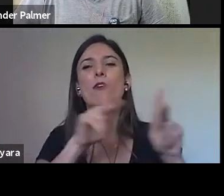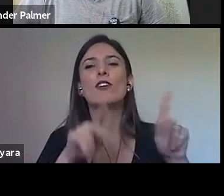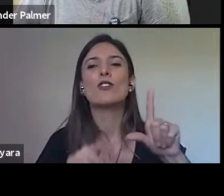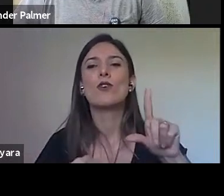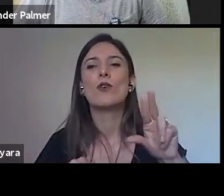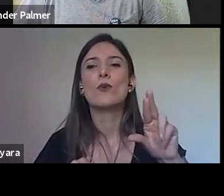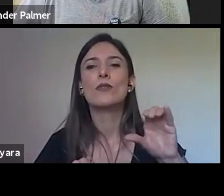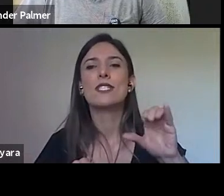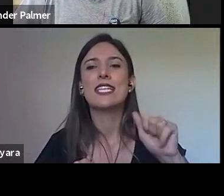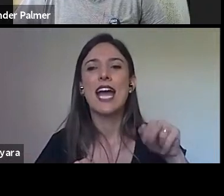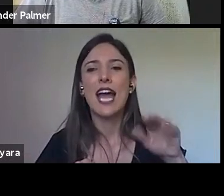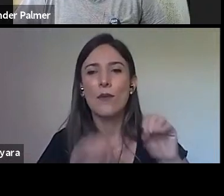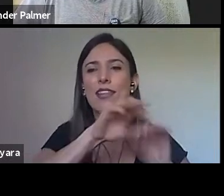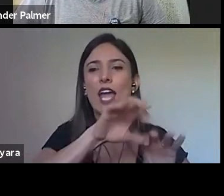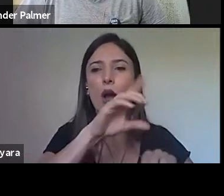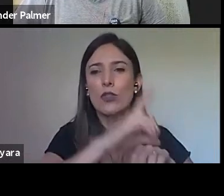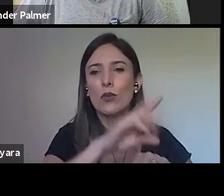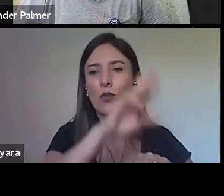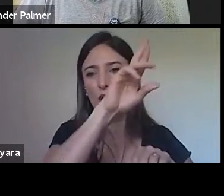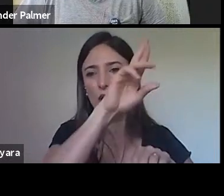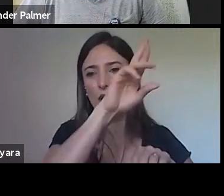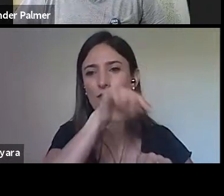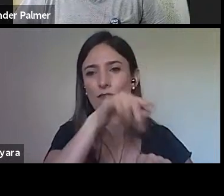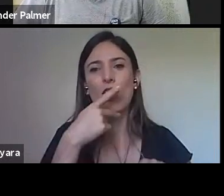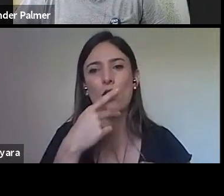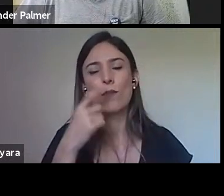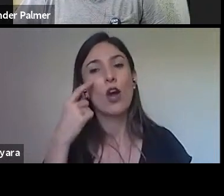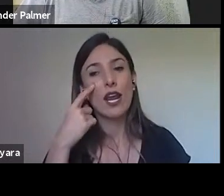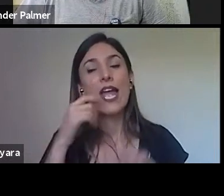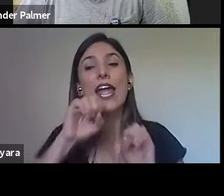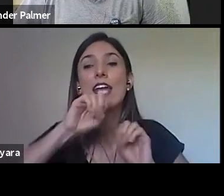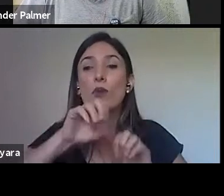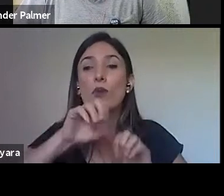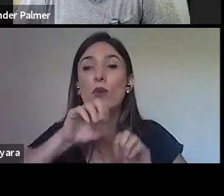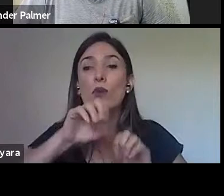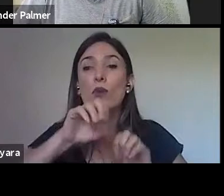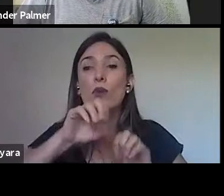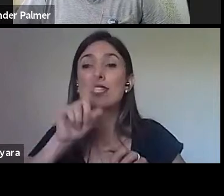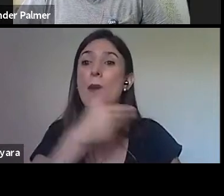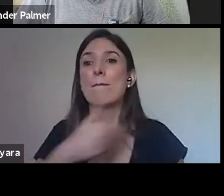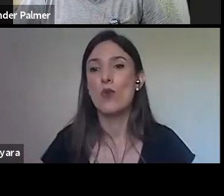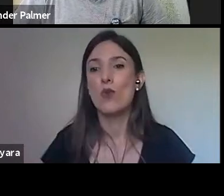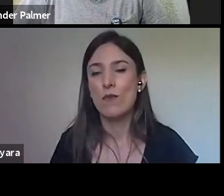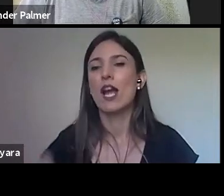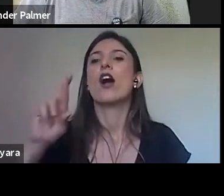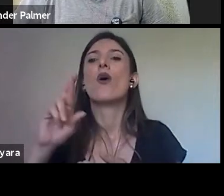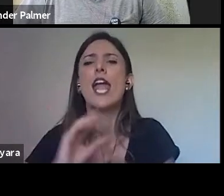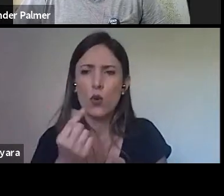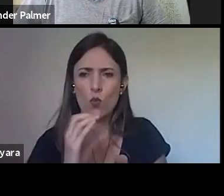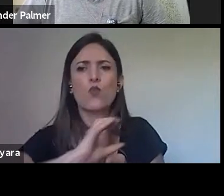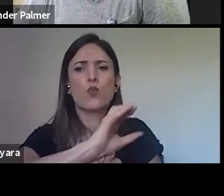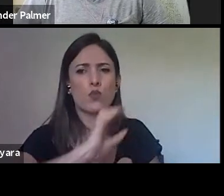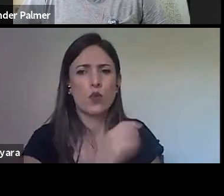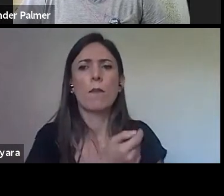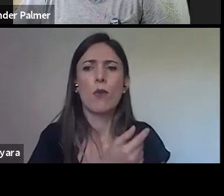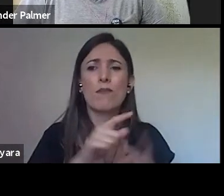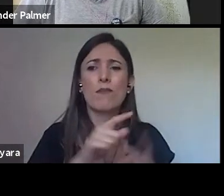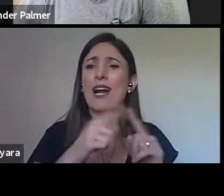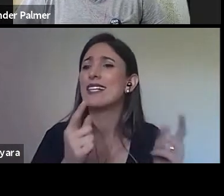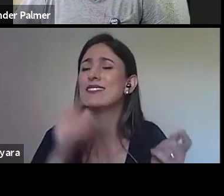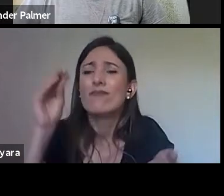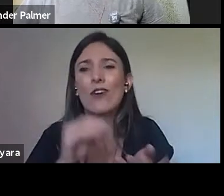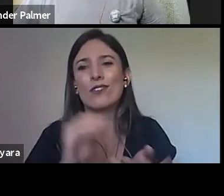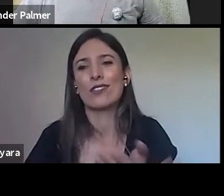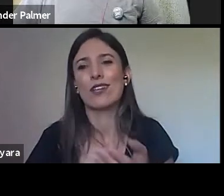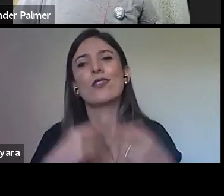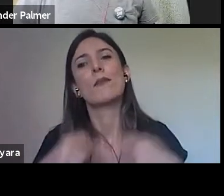educação é pública, o recurso é posto, mas o recurso não é suficiente, acho que é isso que a gente tem que